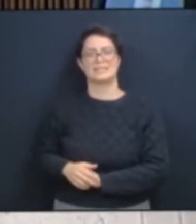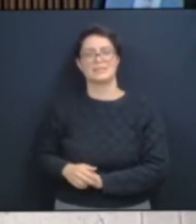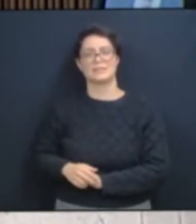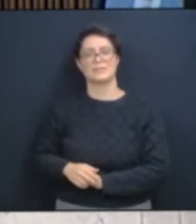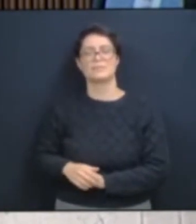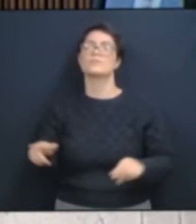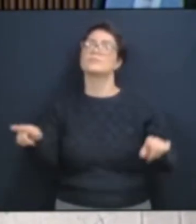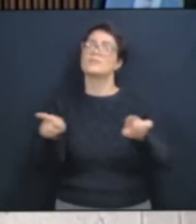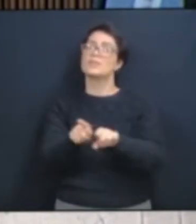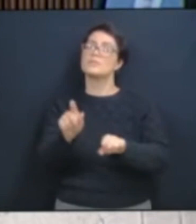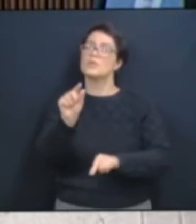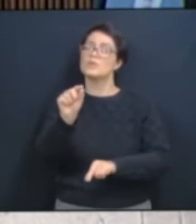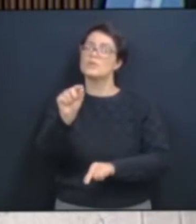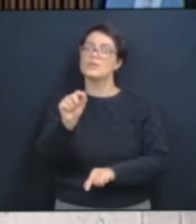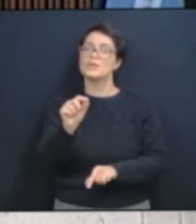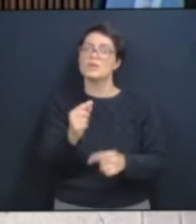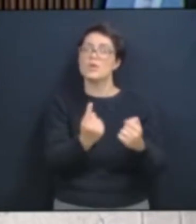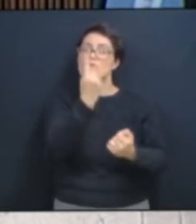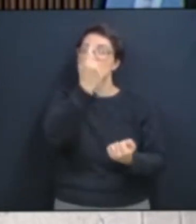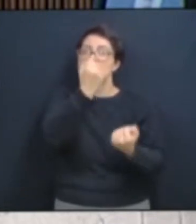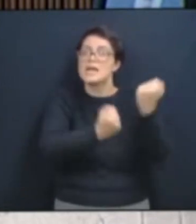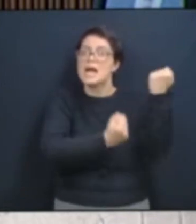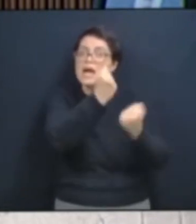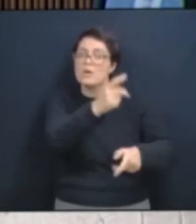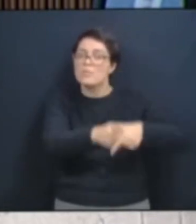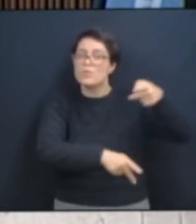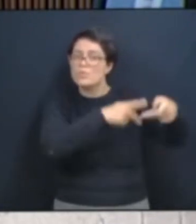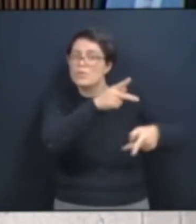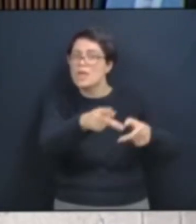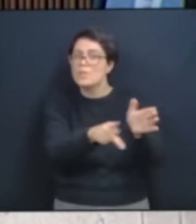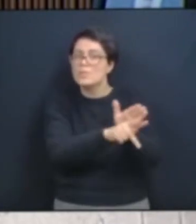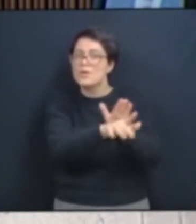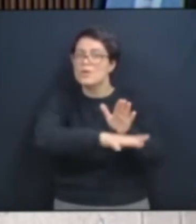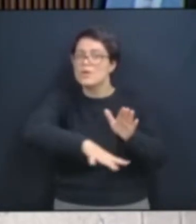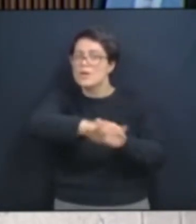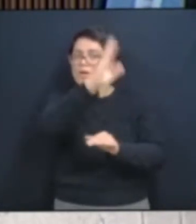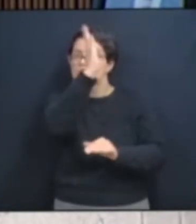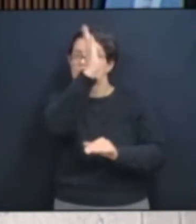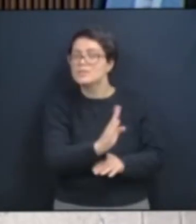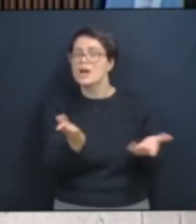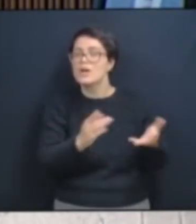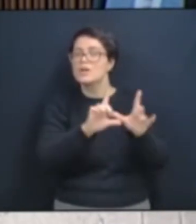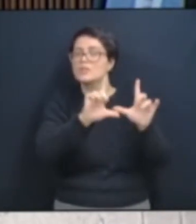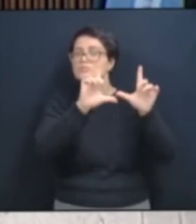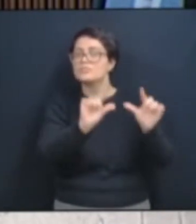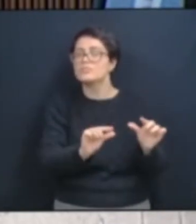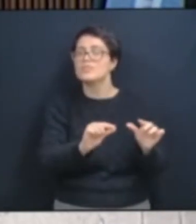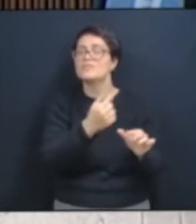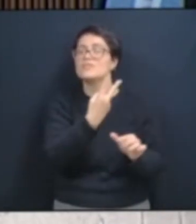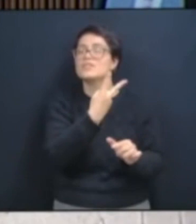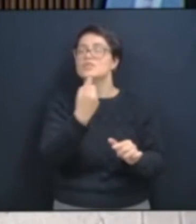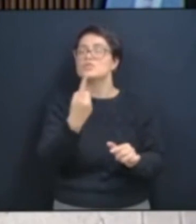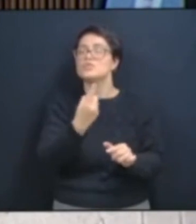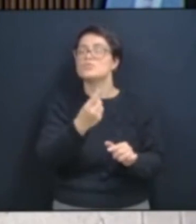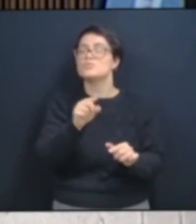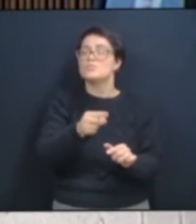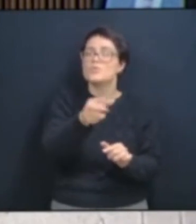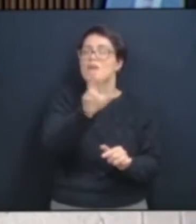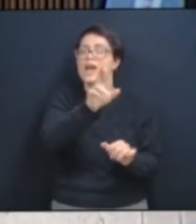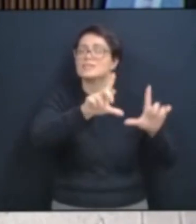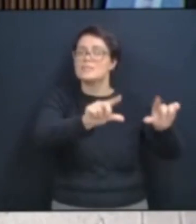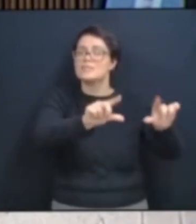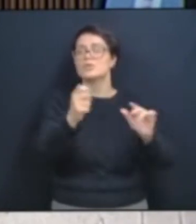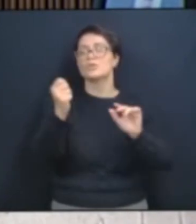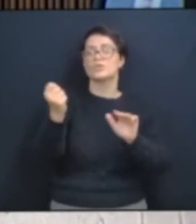mil a menos custa um carro popular no Brasil, hoje, porque a política é voltada para o mais pobre. Mas uma visão